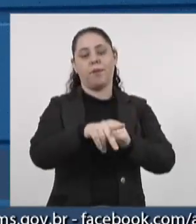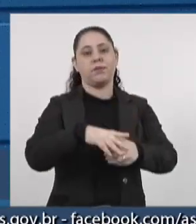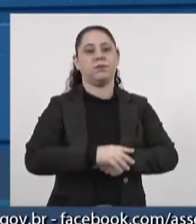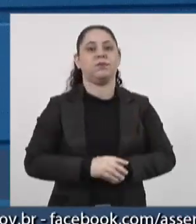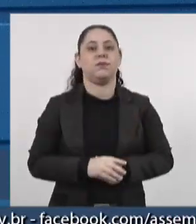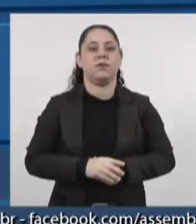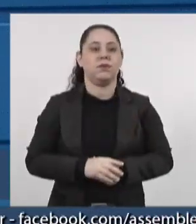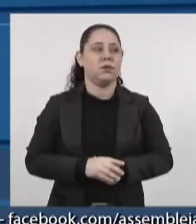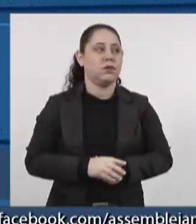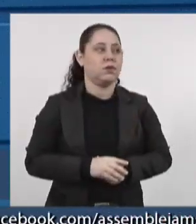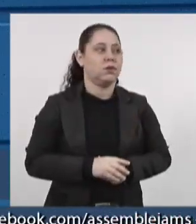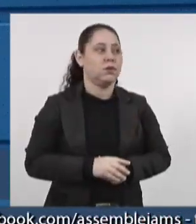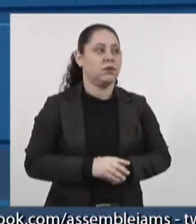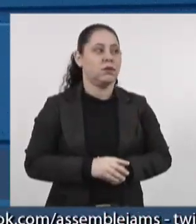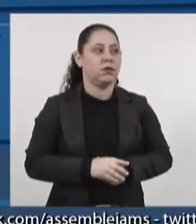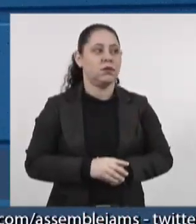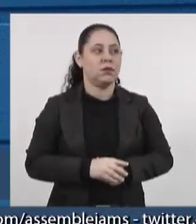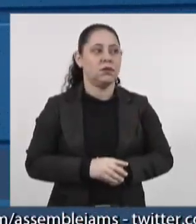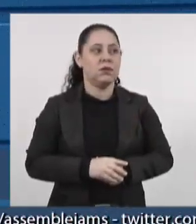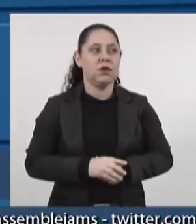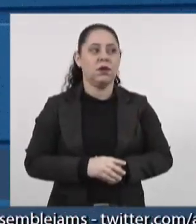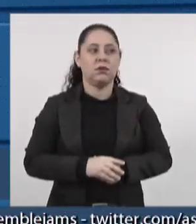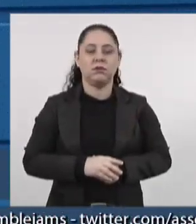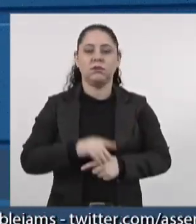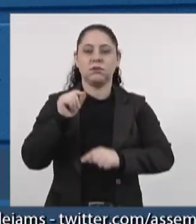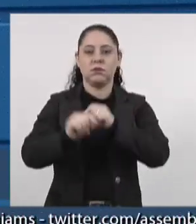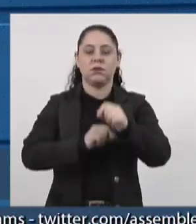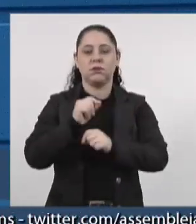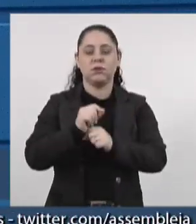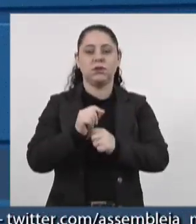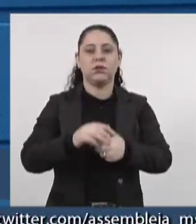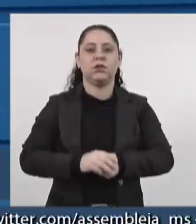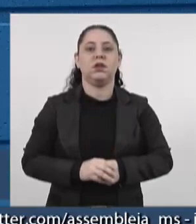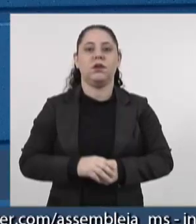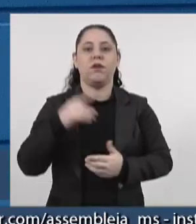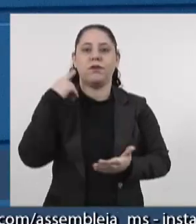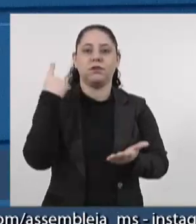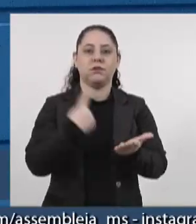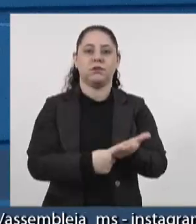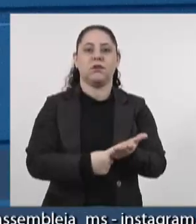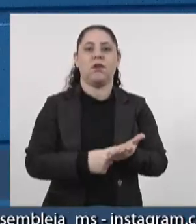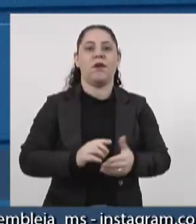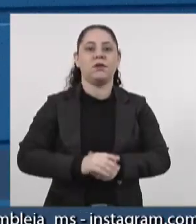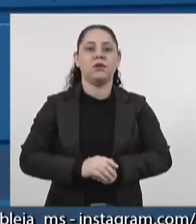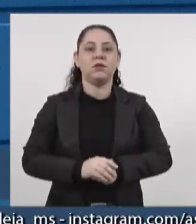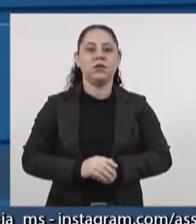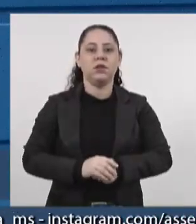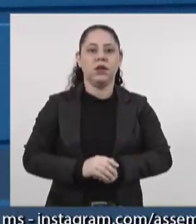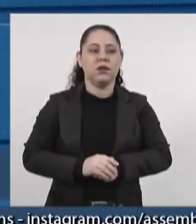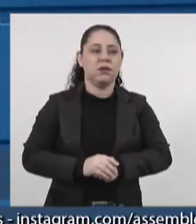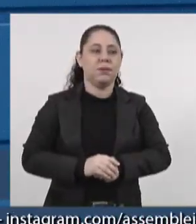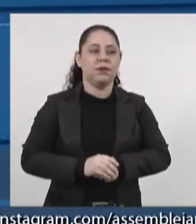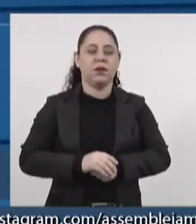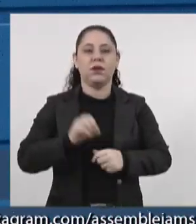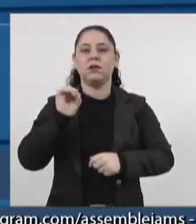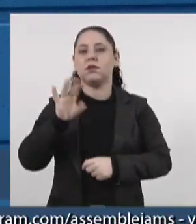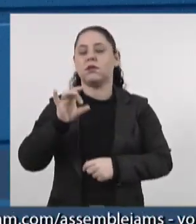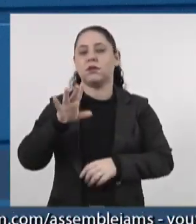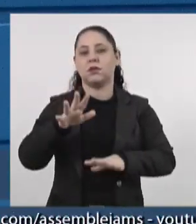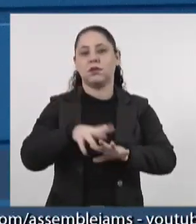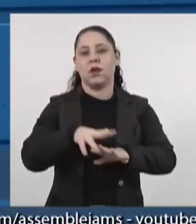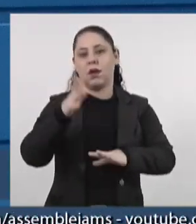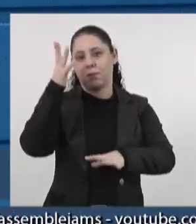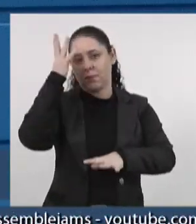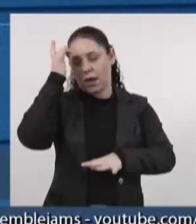Então, presidente, nós temos uma agenda bastante cheia, começa hoje em Cidrolândia, amanhã nós temos